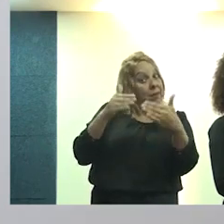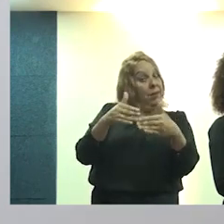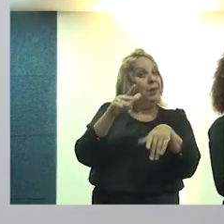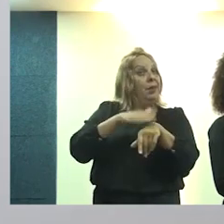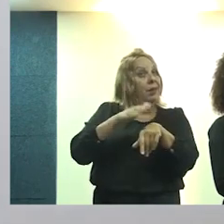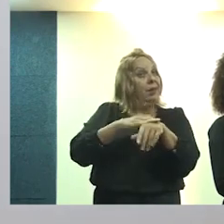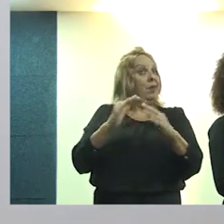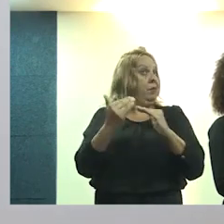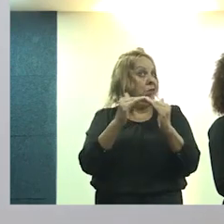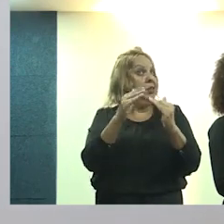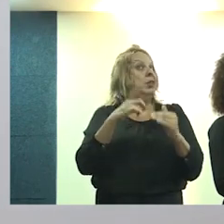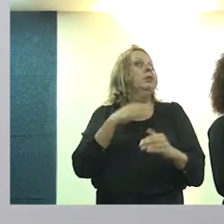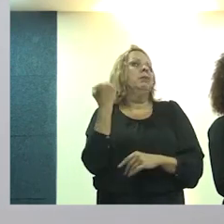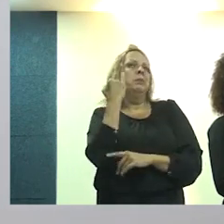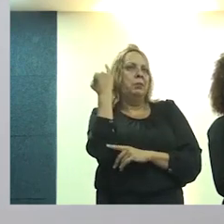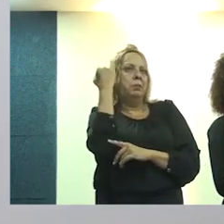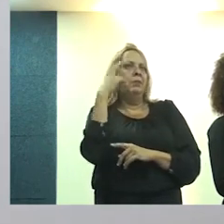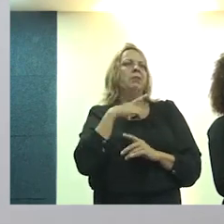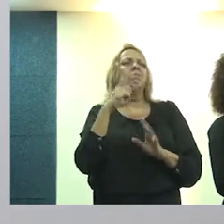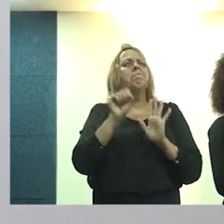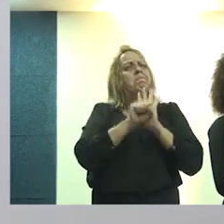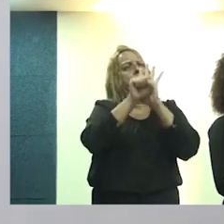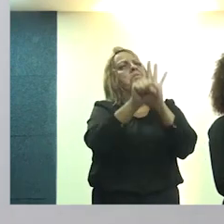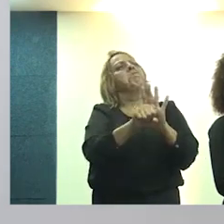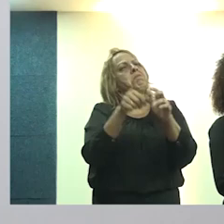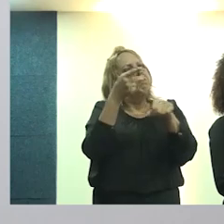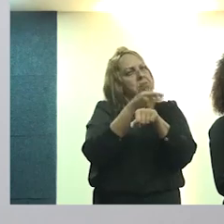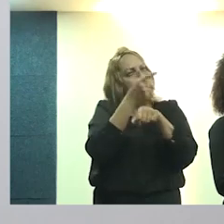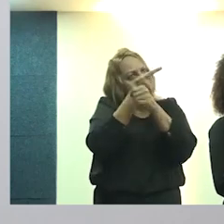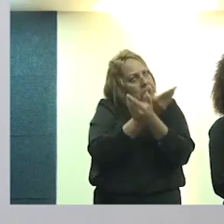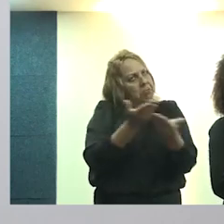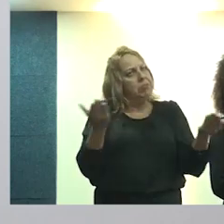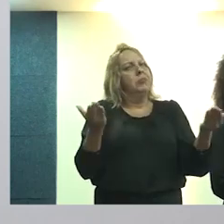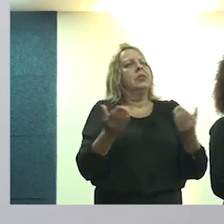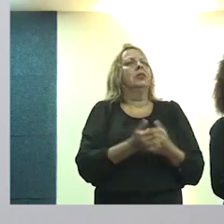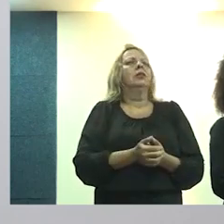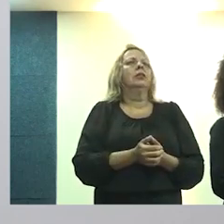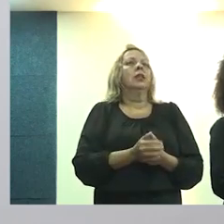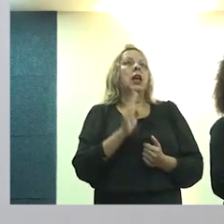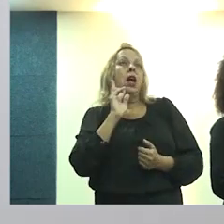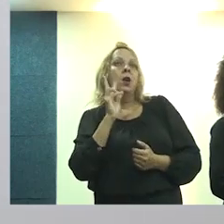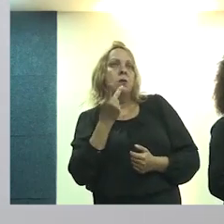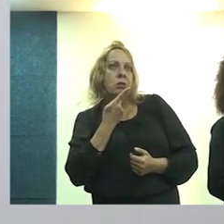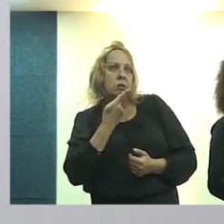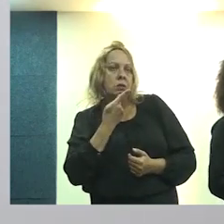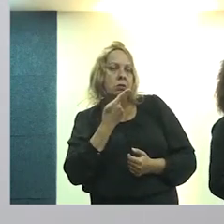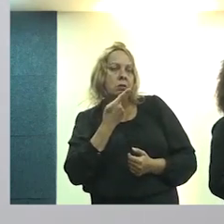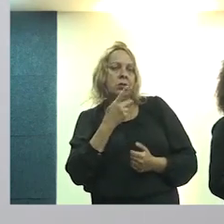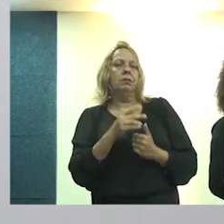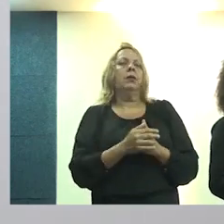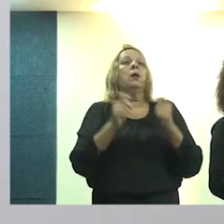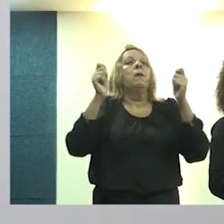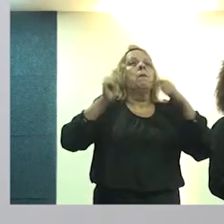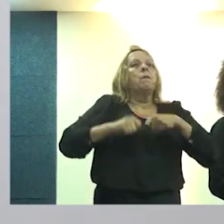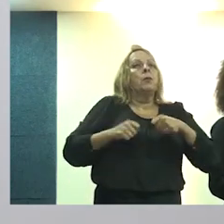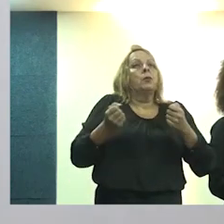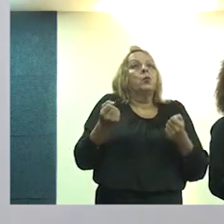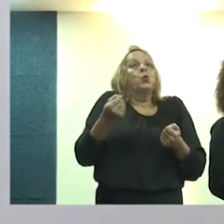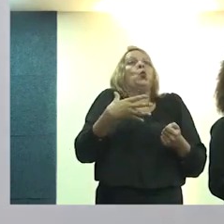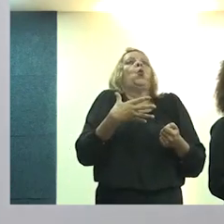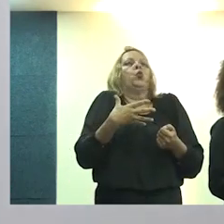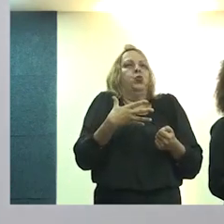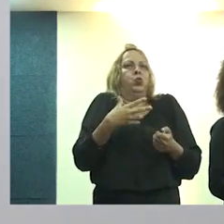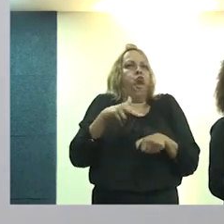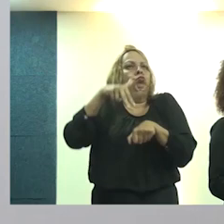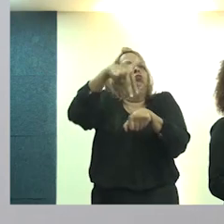periferias. Então, isso a gente acredita que muito importante simbolizar e premiar essas iniciativas, mais do que reconhecer, para que a gente possa dar um